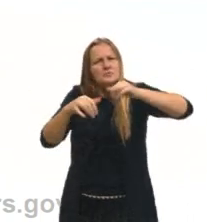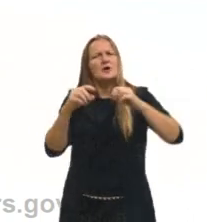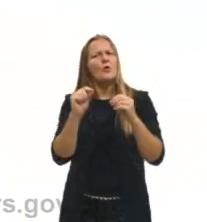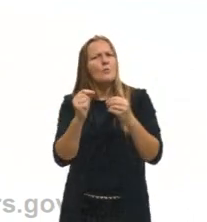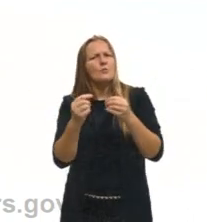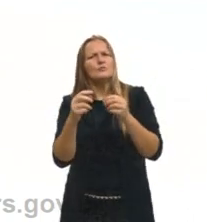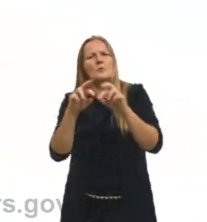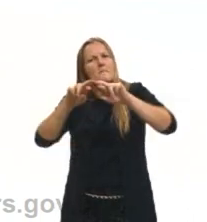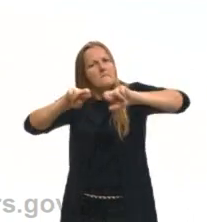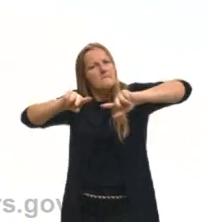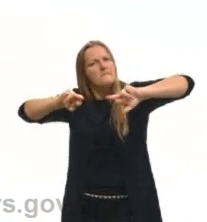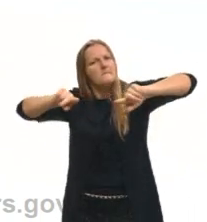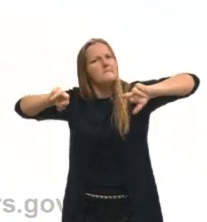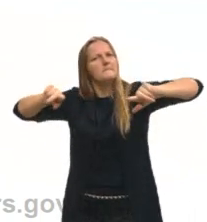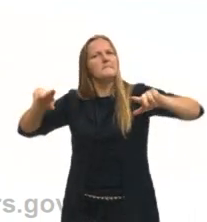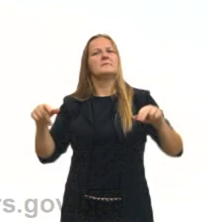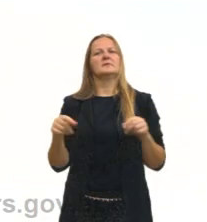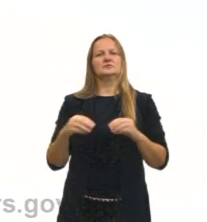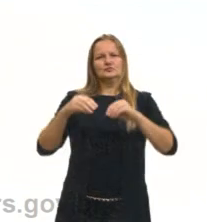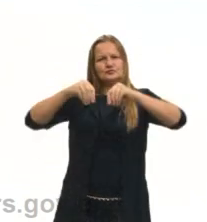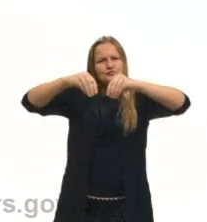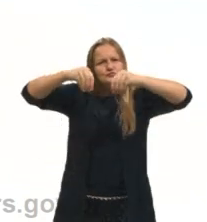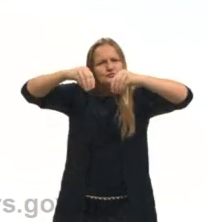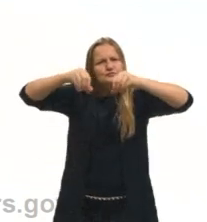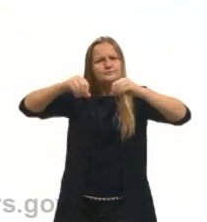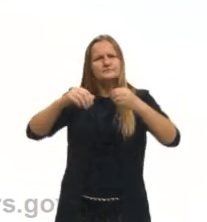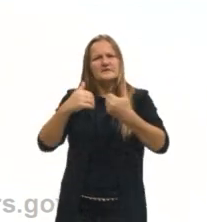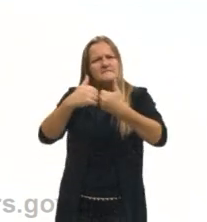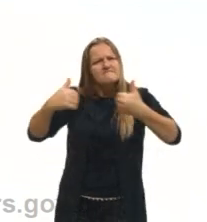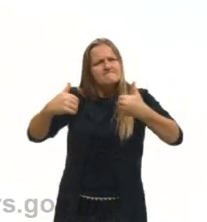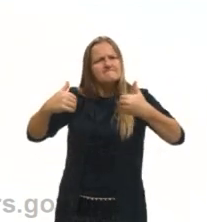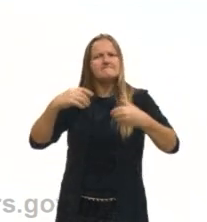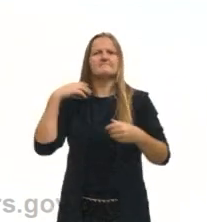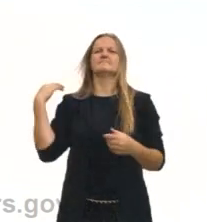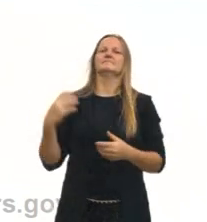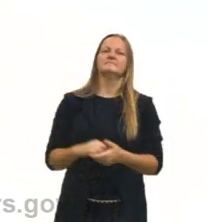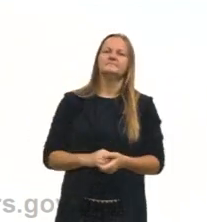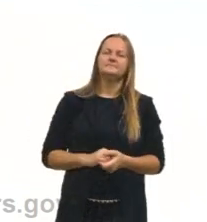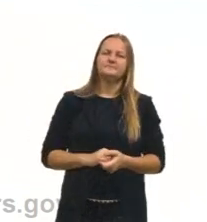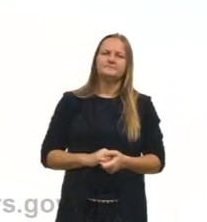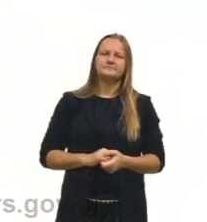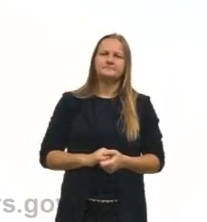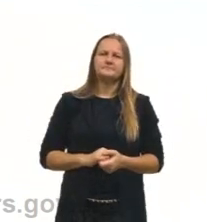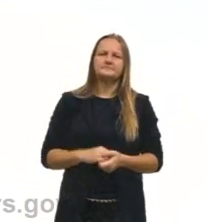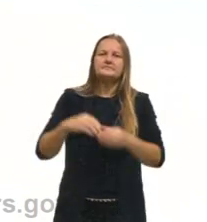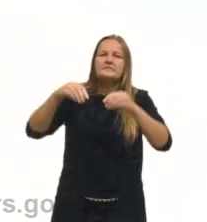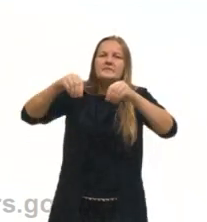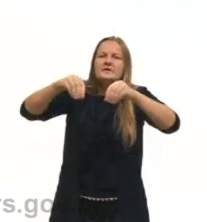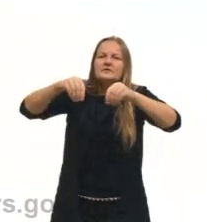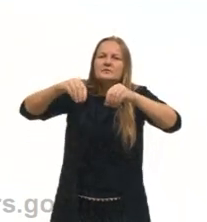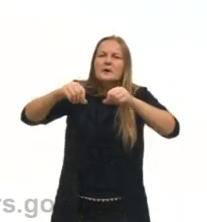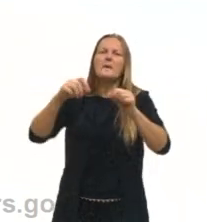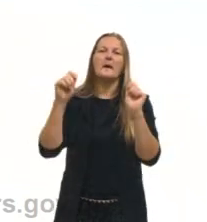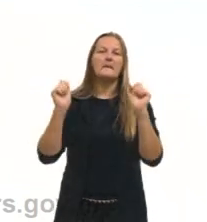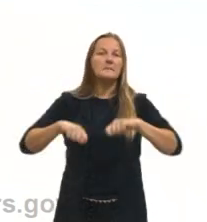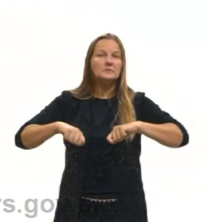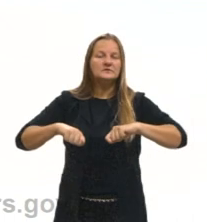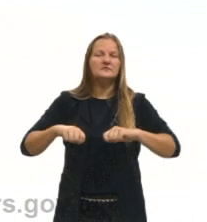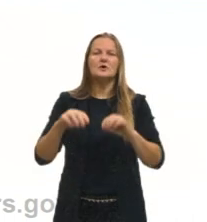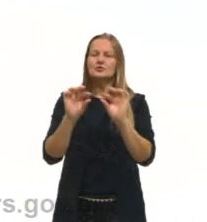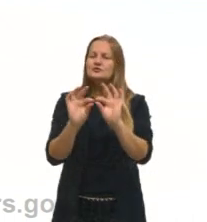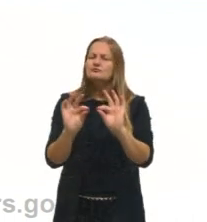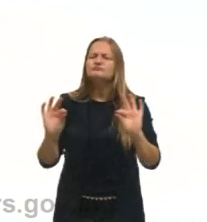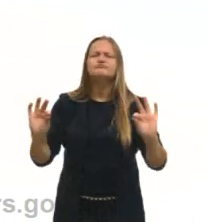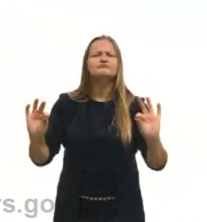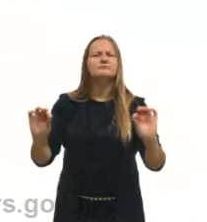bem distintas, tá? Bem definidas, desculpa, bem definidas. Substâncias podem ser simples